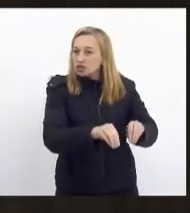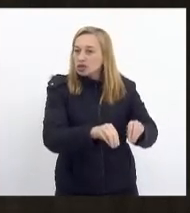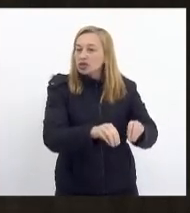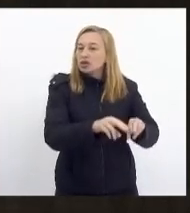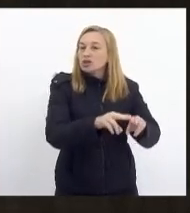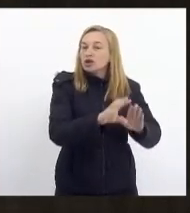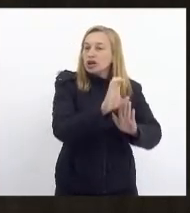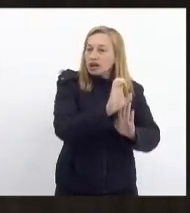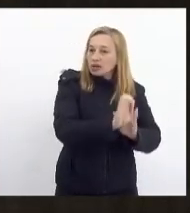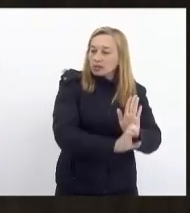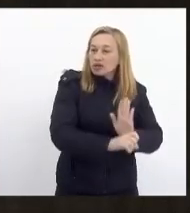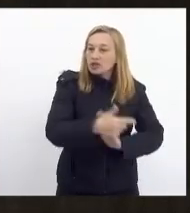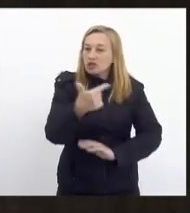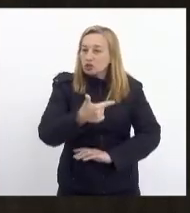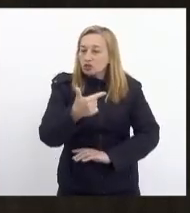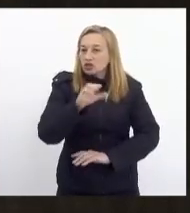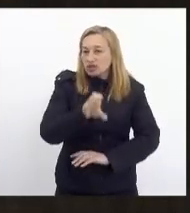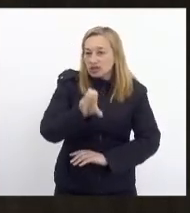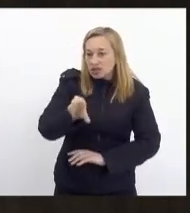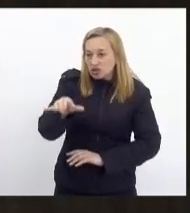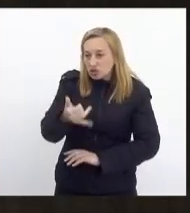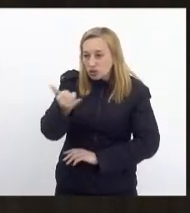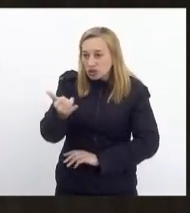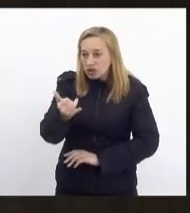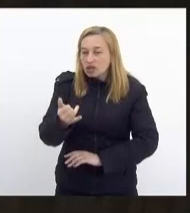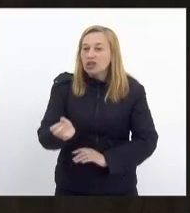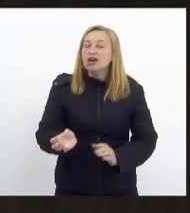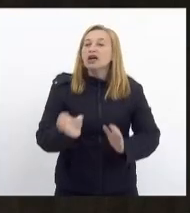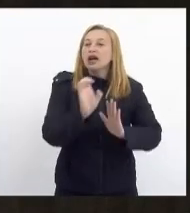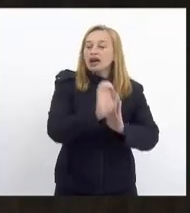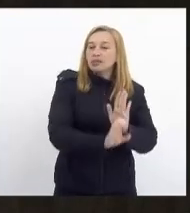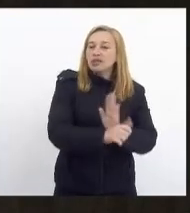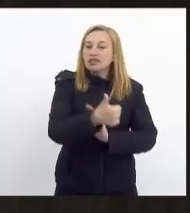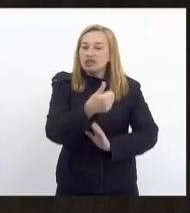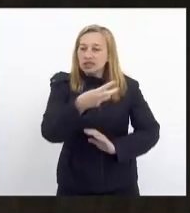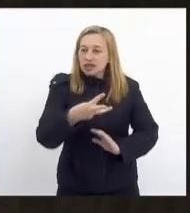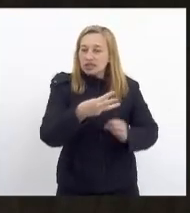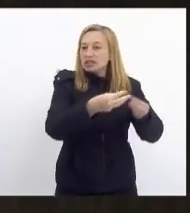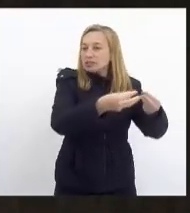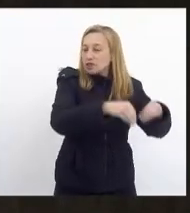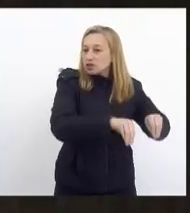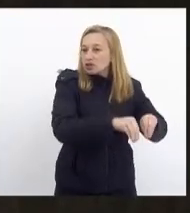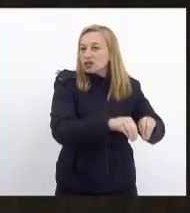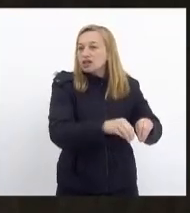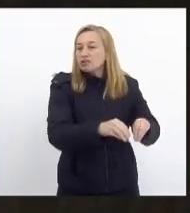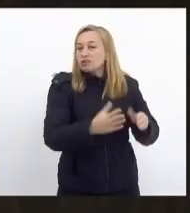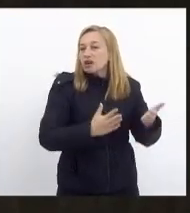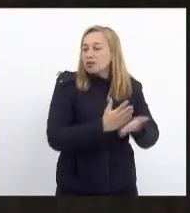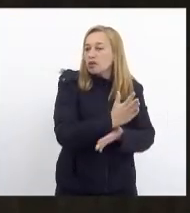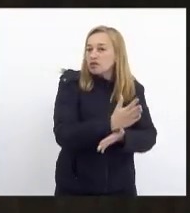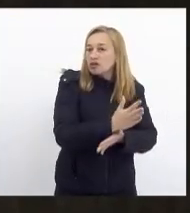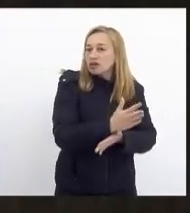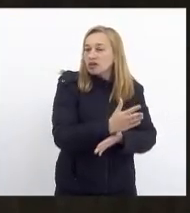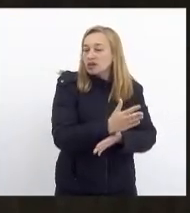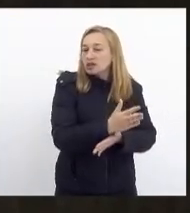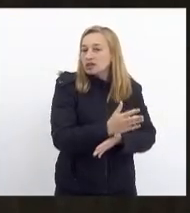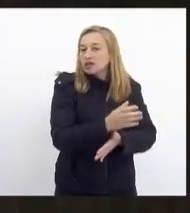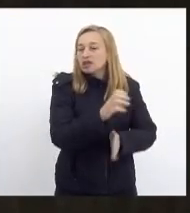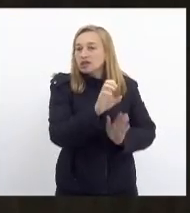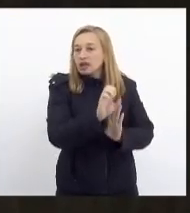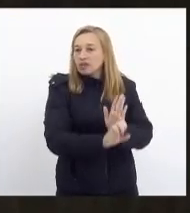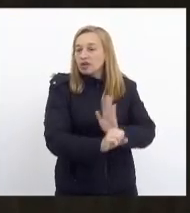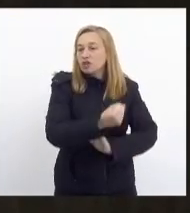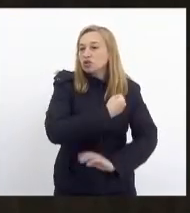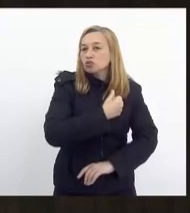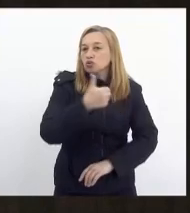emenda 2 da CCJ. A emenda 13, prejudicada pela aprovação da emenda número